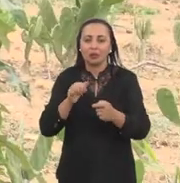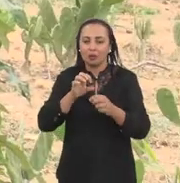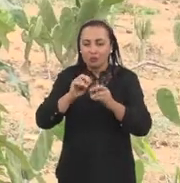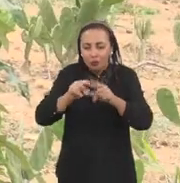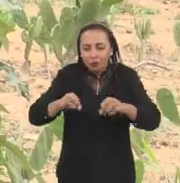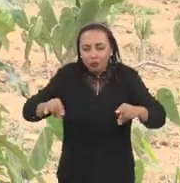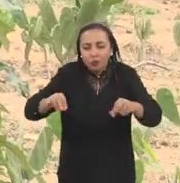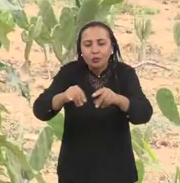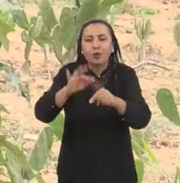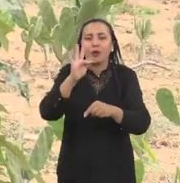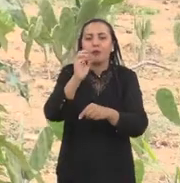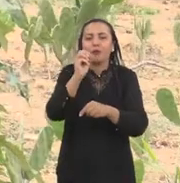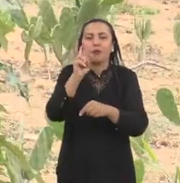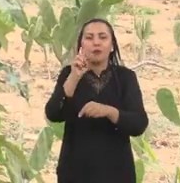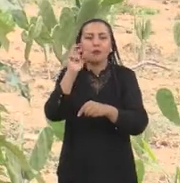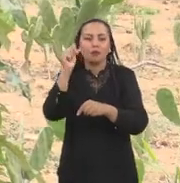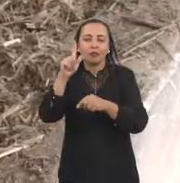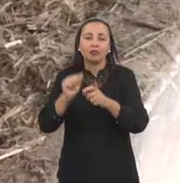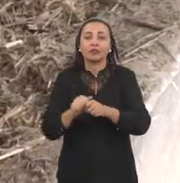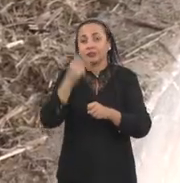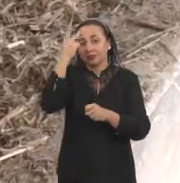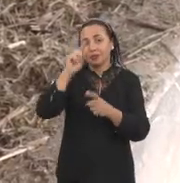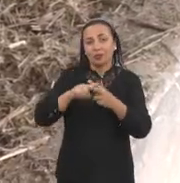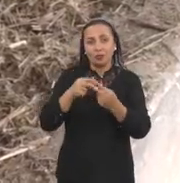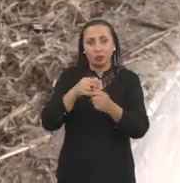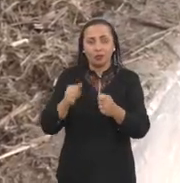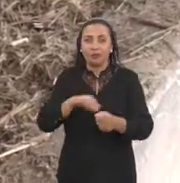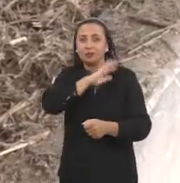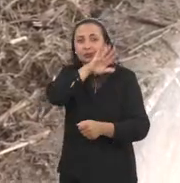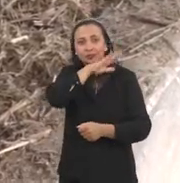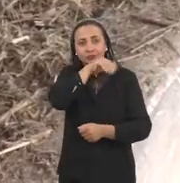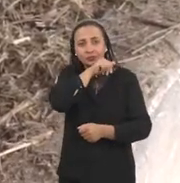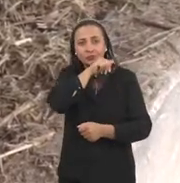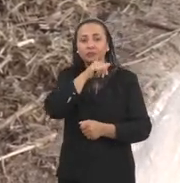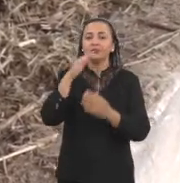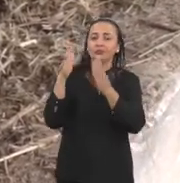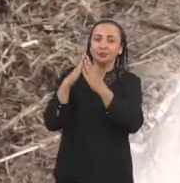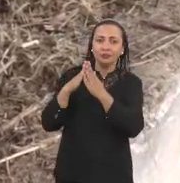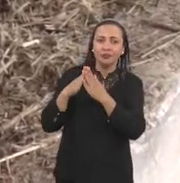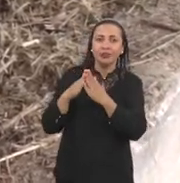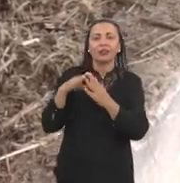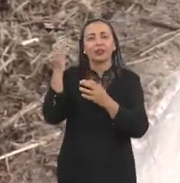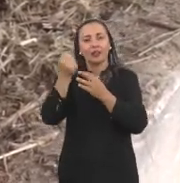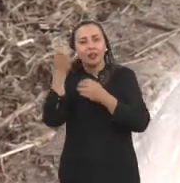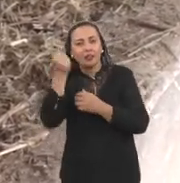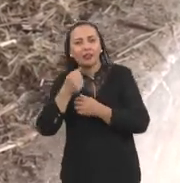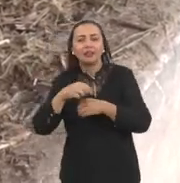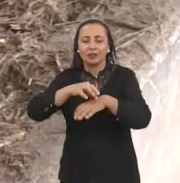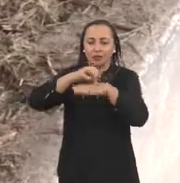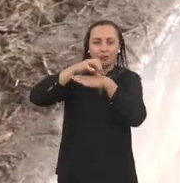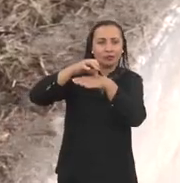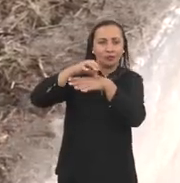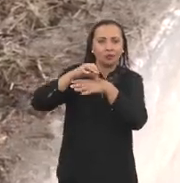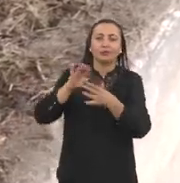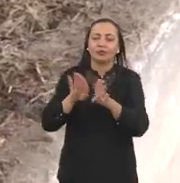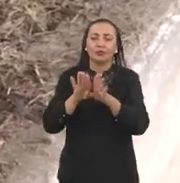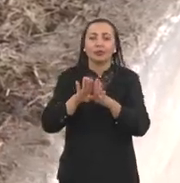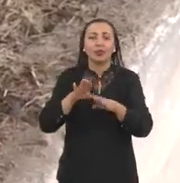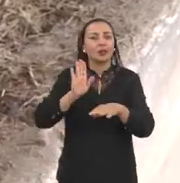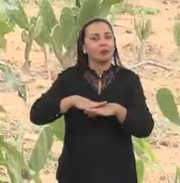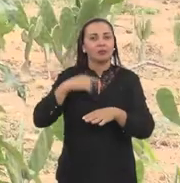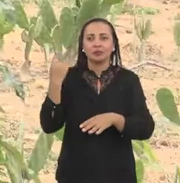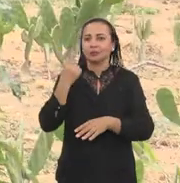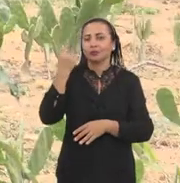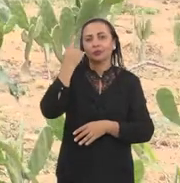gente vai estar também produzindo a forragem que vai ser usada para a produção de animais, animais domésticos para a produção de leite, produção de